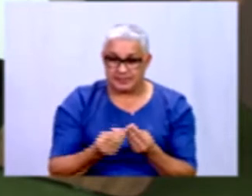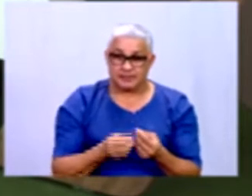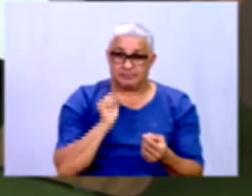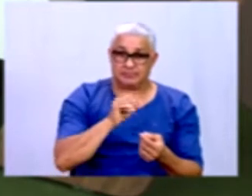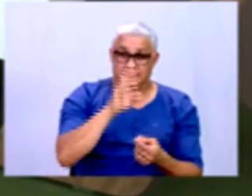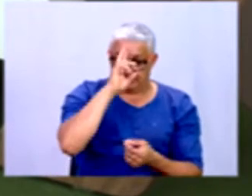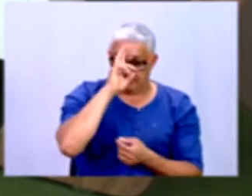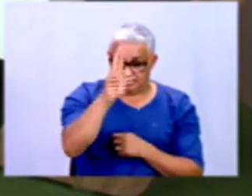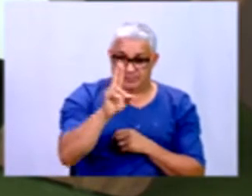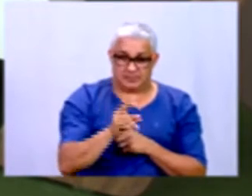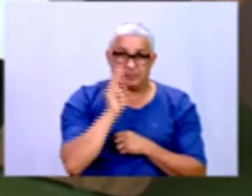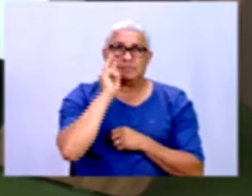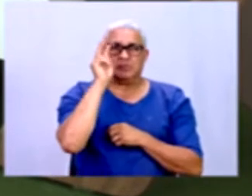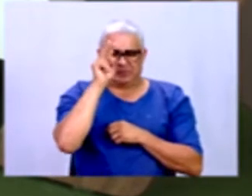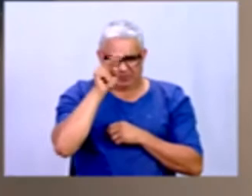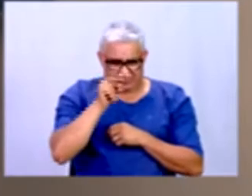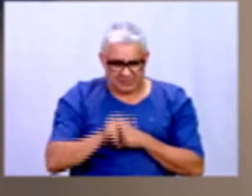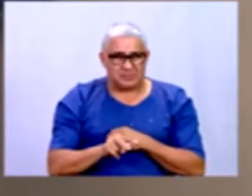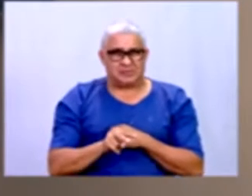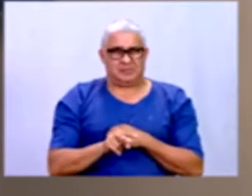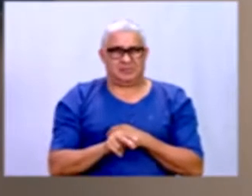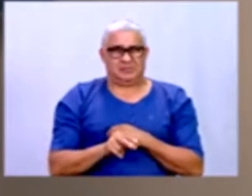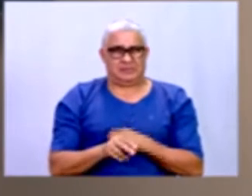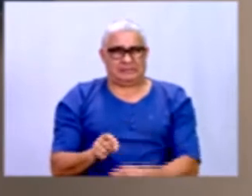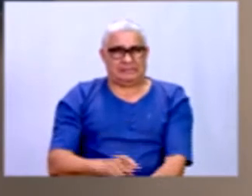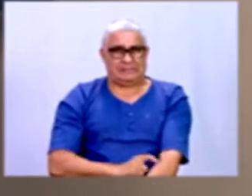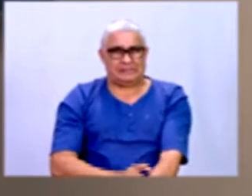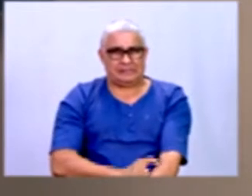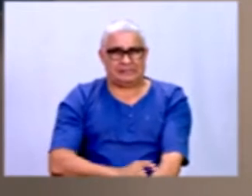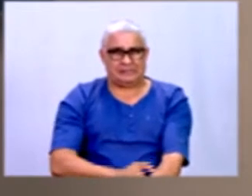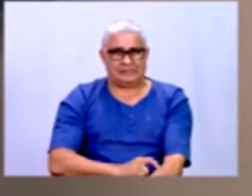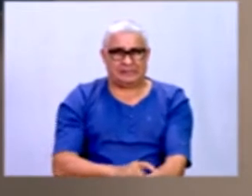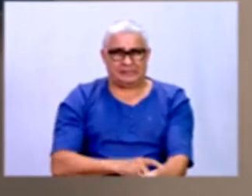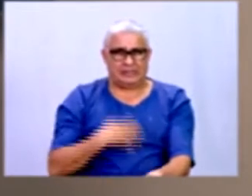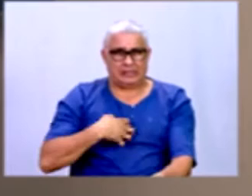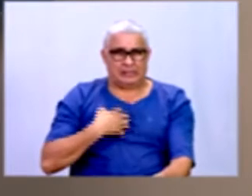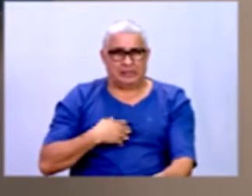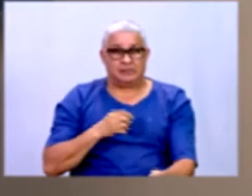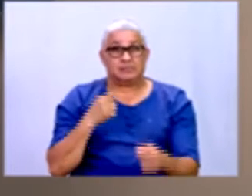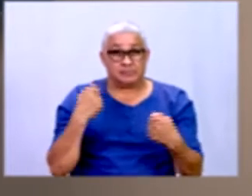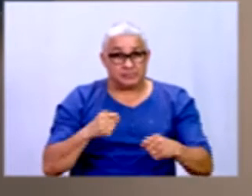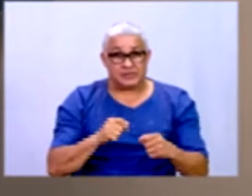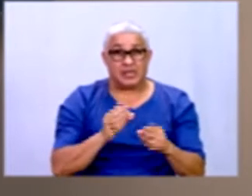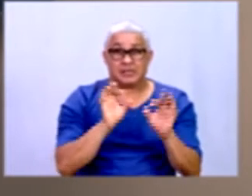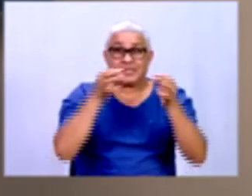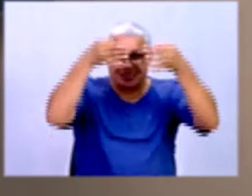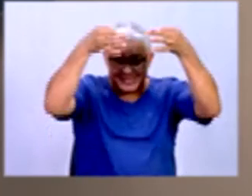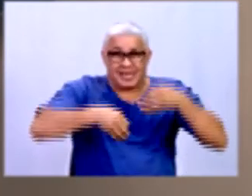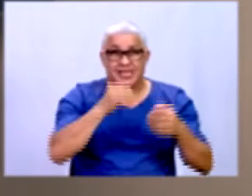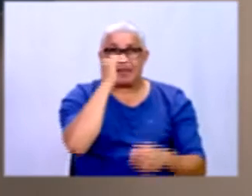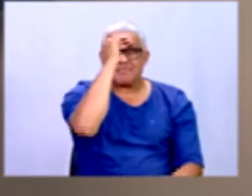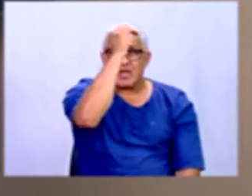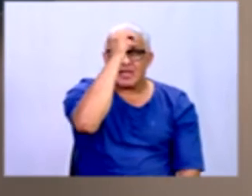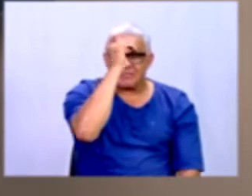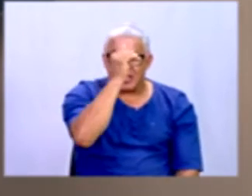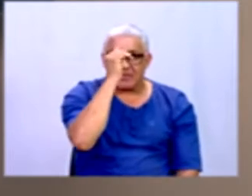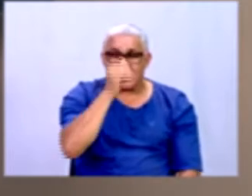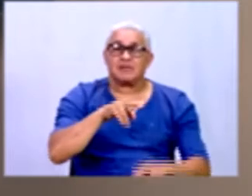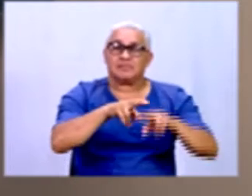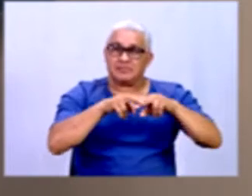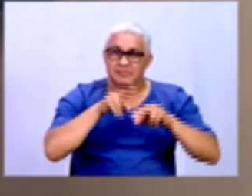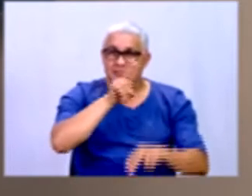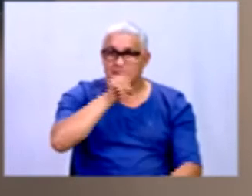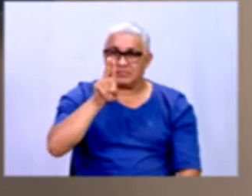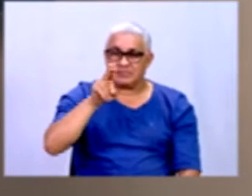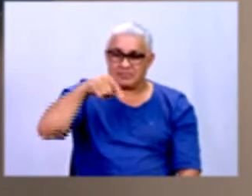diretor, teu chefe ver uma coisa dessa já vai ficar estressado já. Porque a gente tem que colocar em ordem isso. Então, por isso que se chama